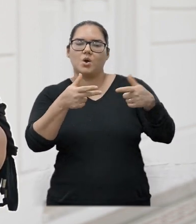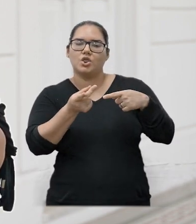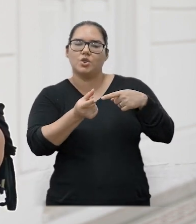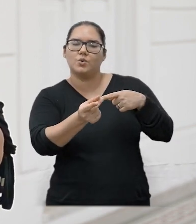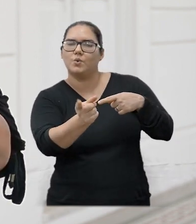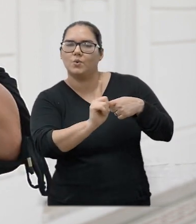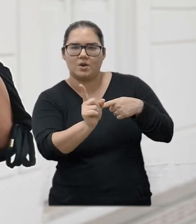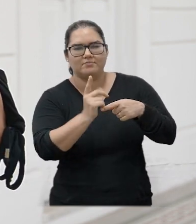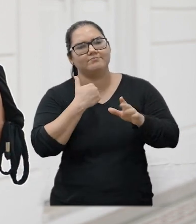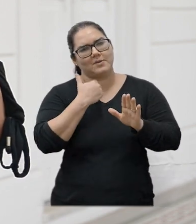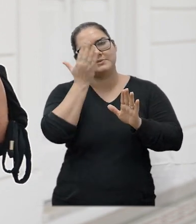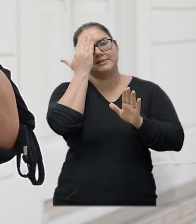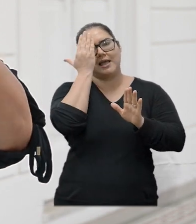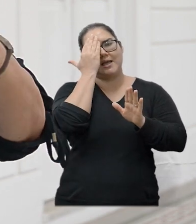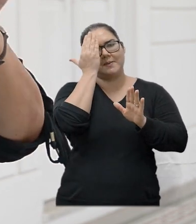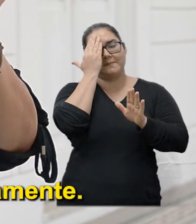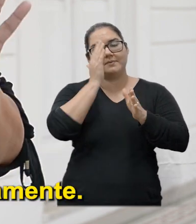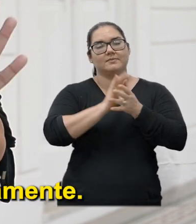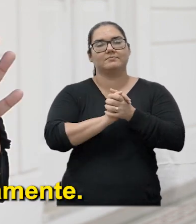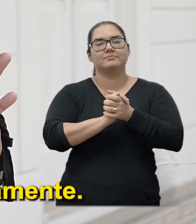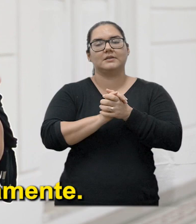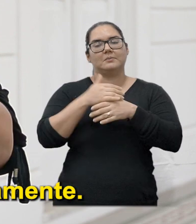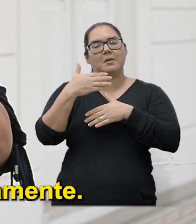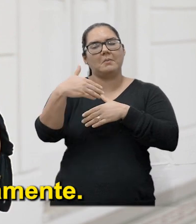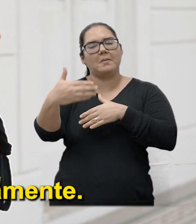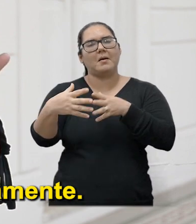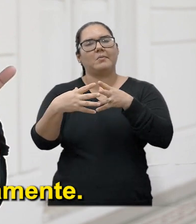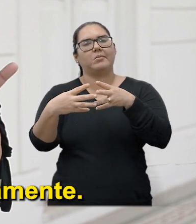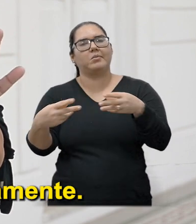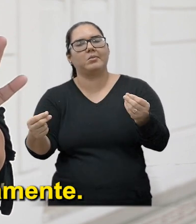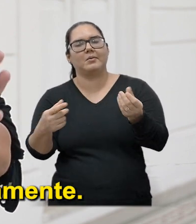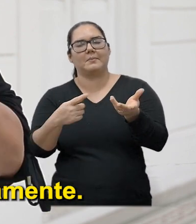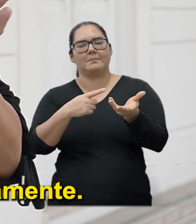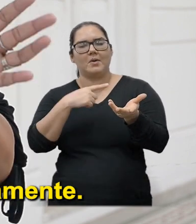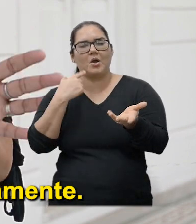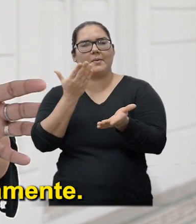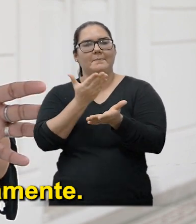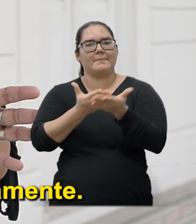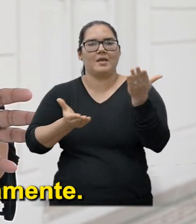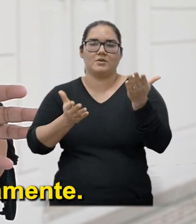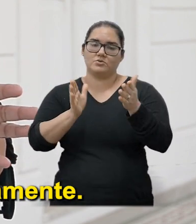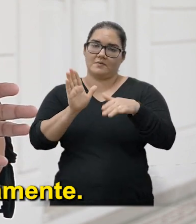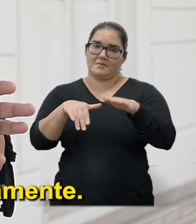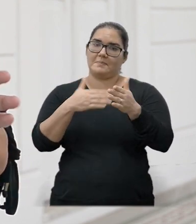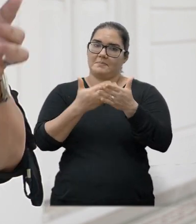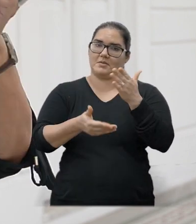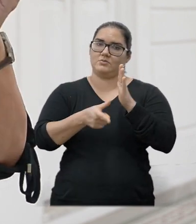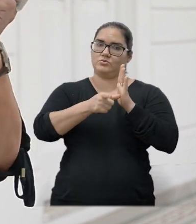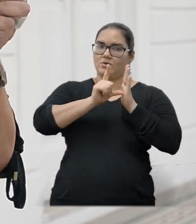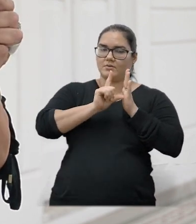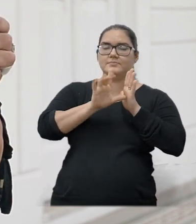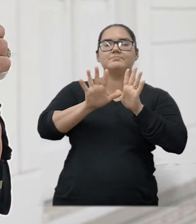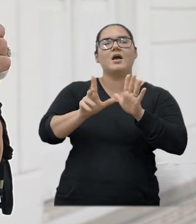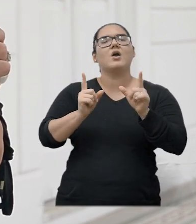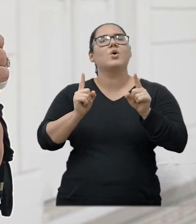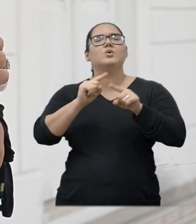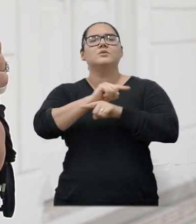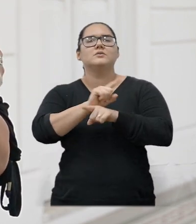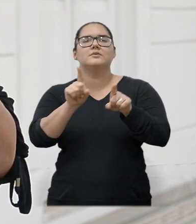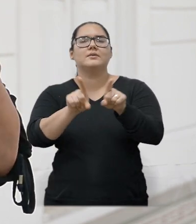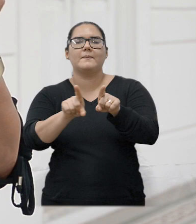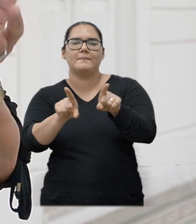durar Acabam Se consomem Até morrem Às vezes Prematuramente Em troca disso